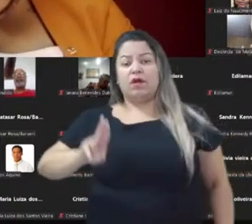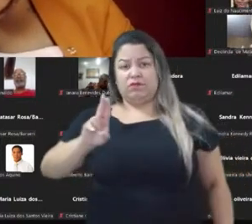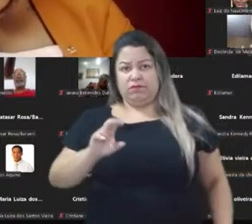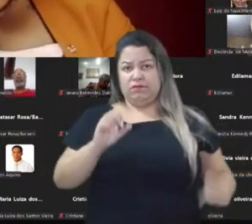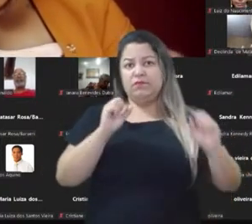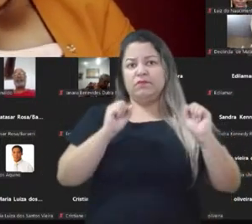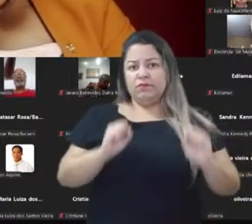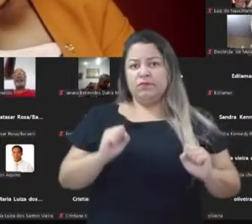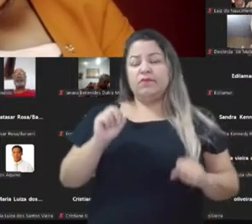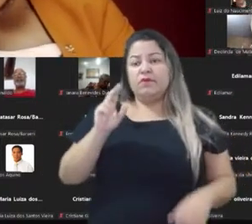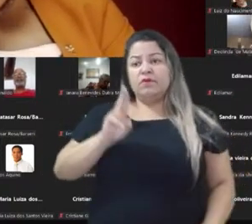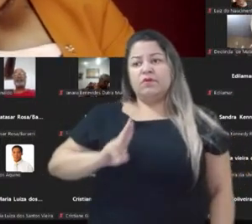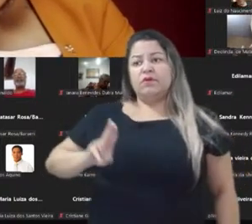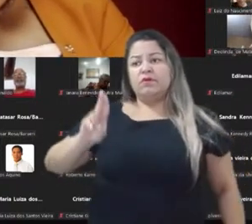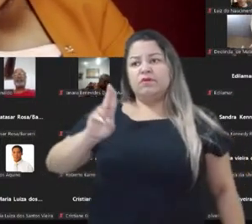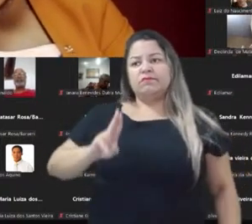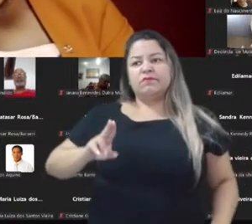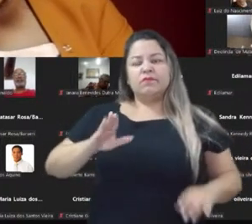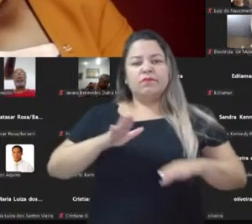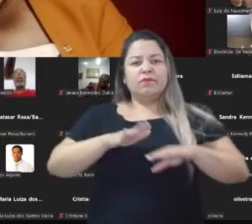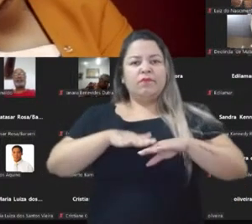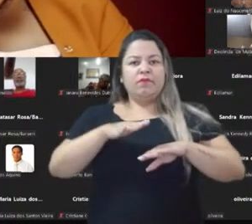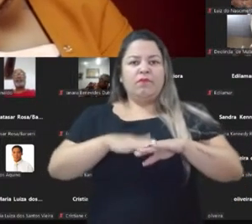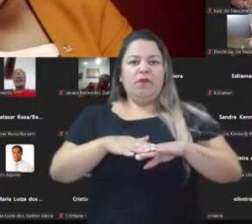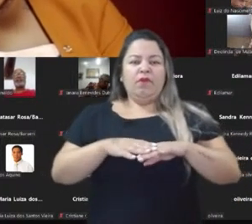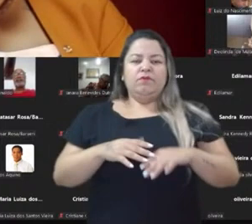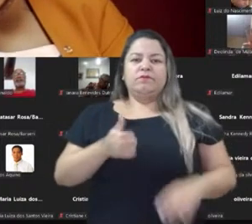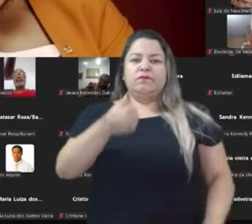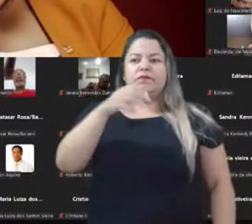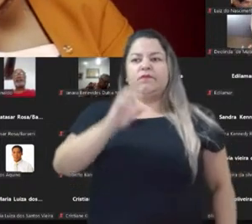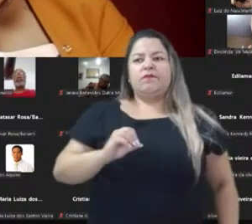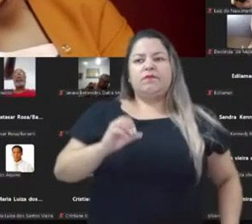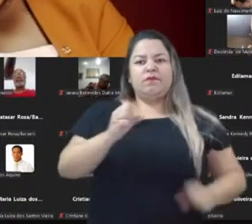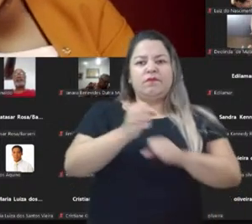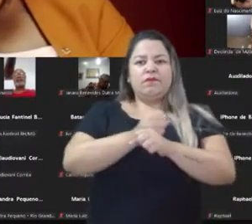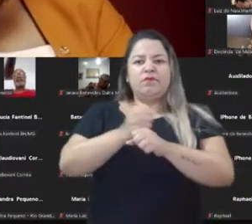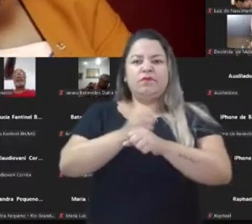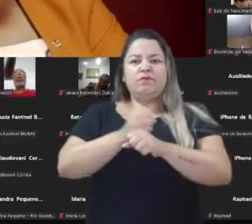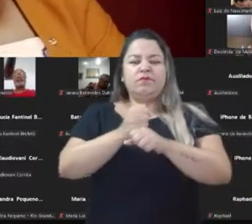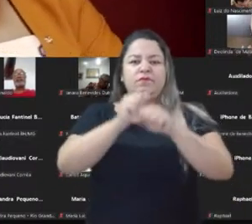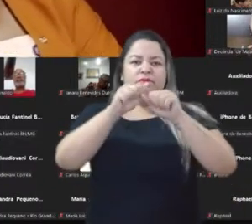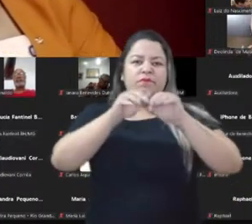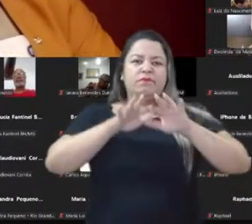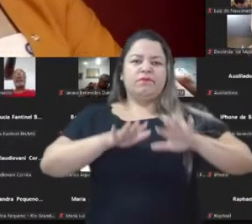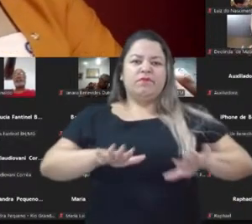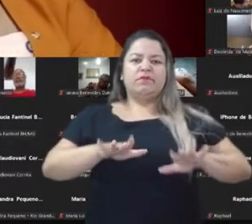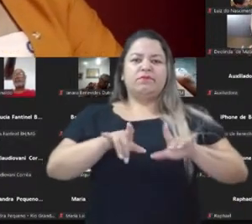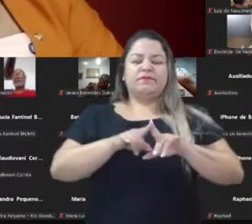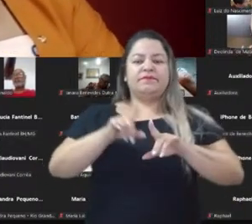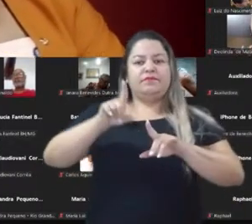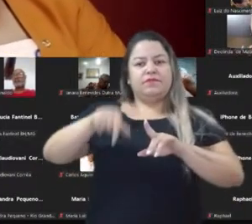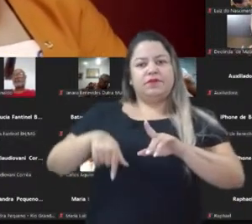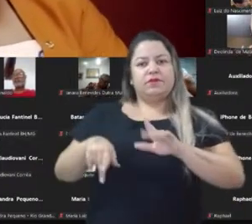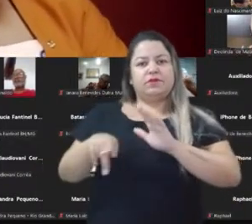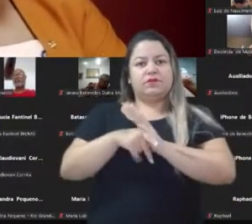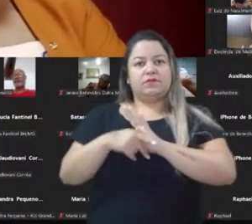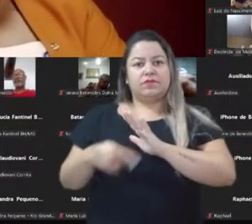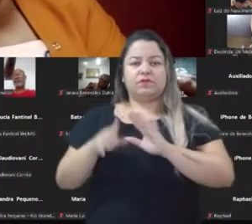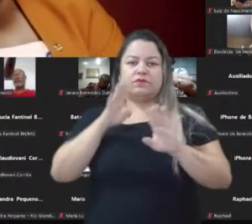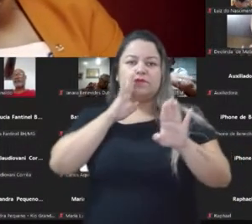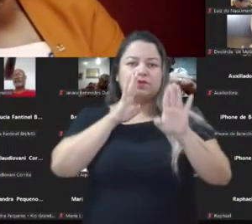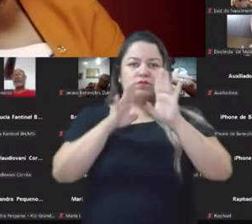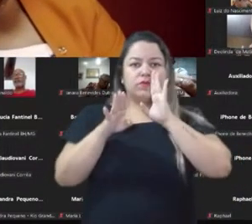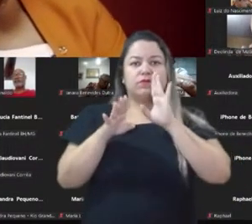utilizar, mas há mais de uma década há a predominância exclusiva do Facebook